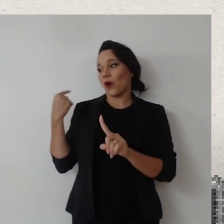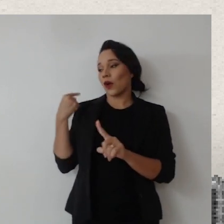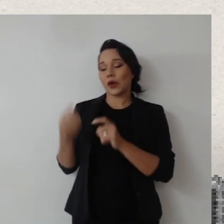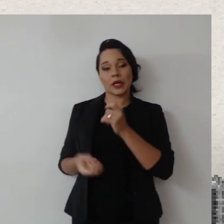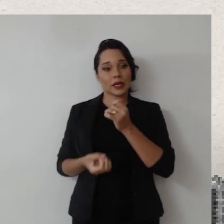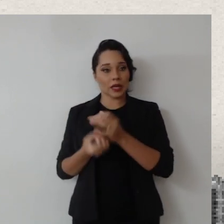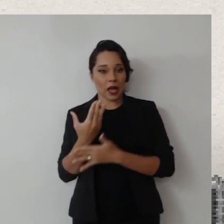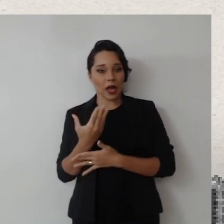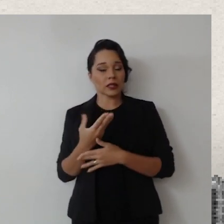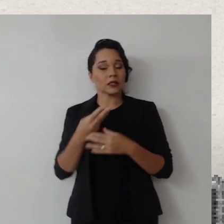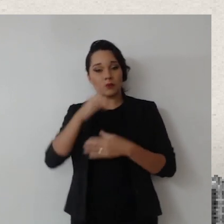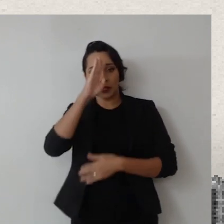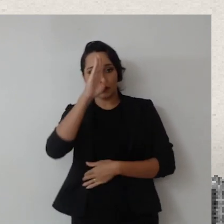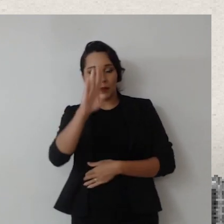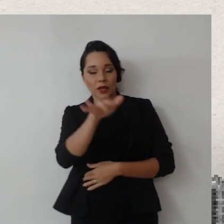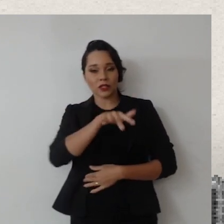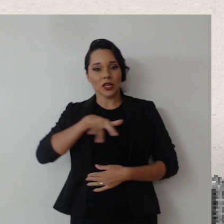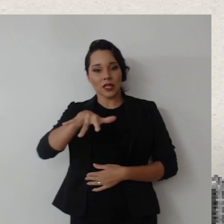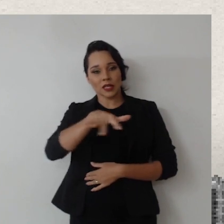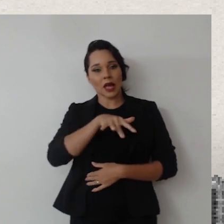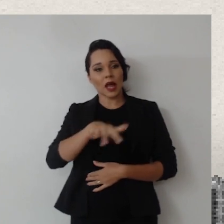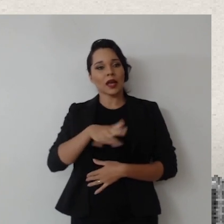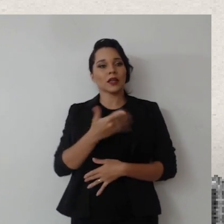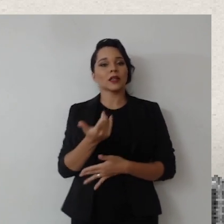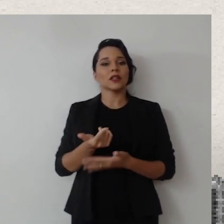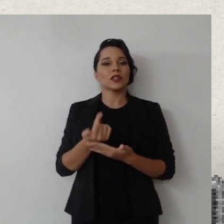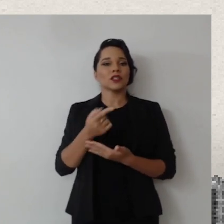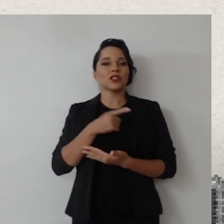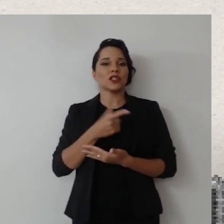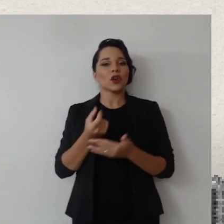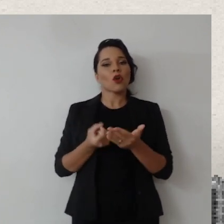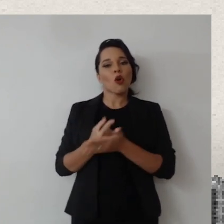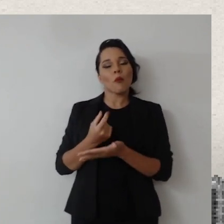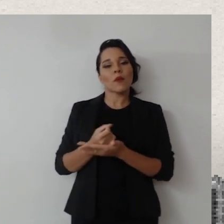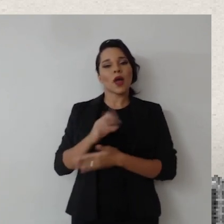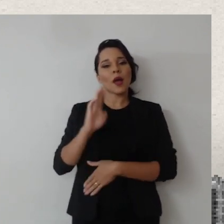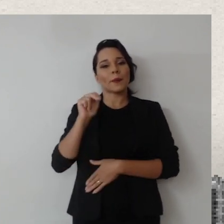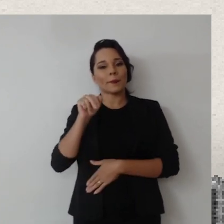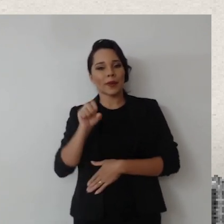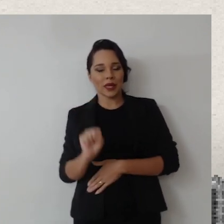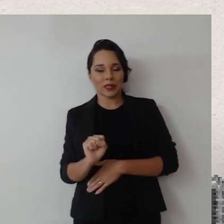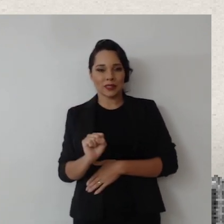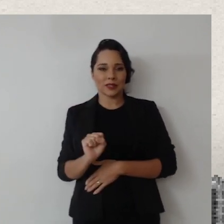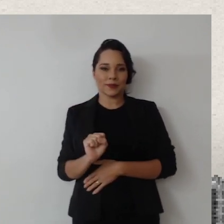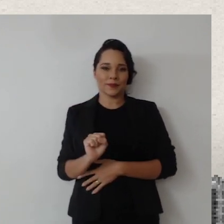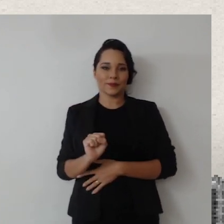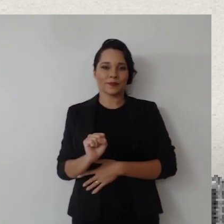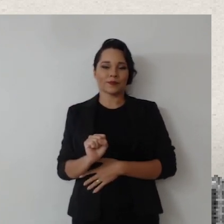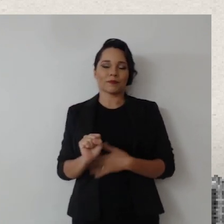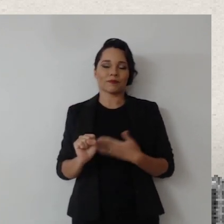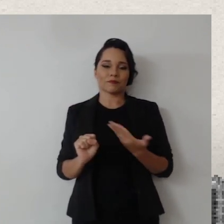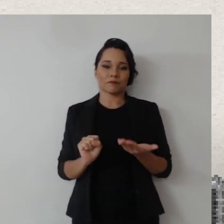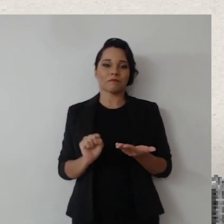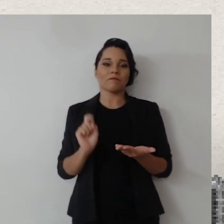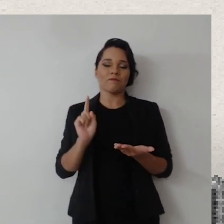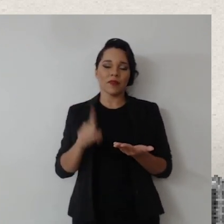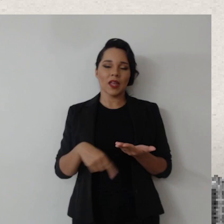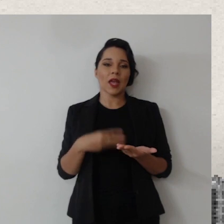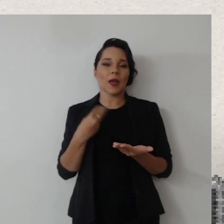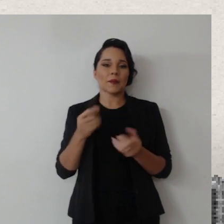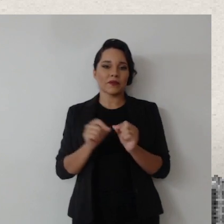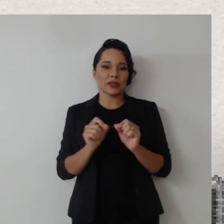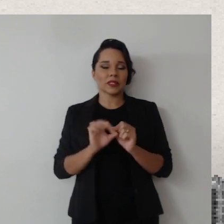últimos anos, criadas, principalmente na área de aquisição de bens, para que